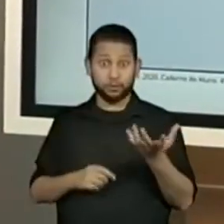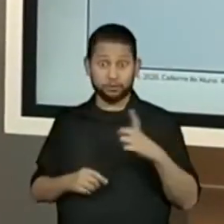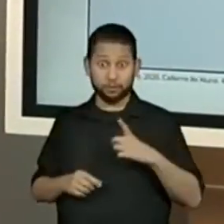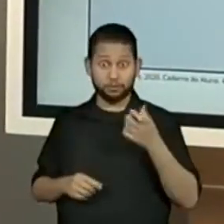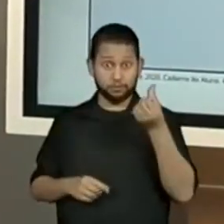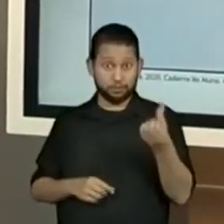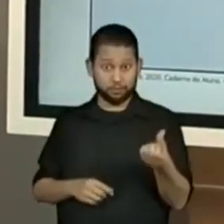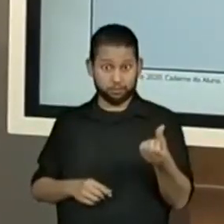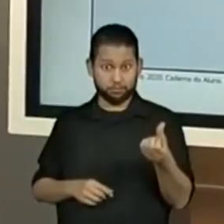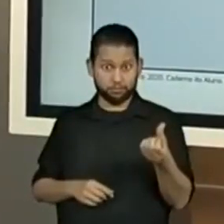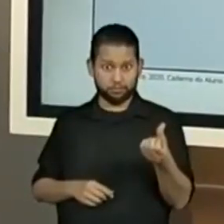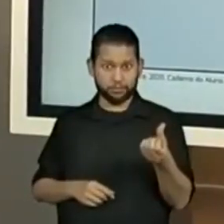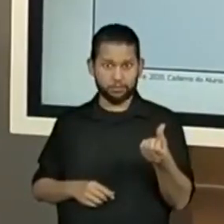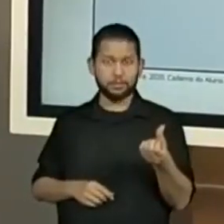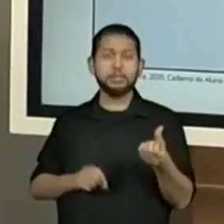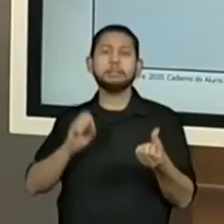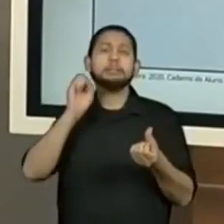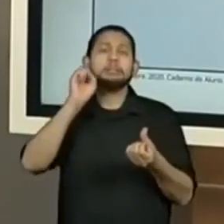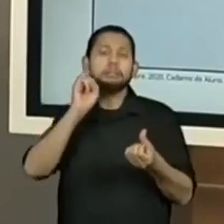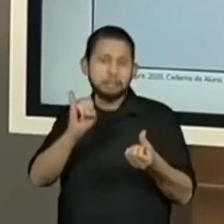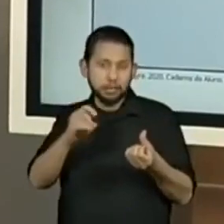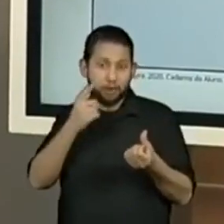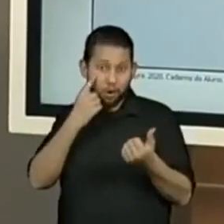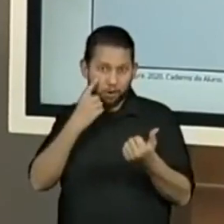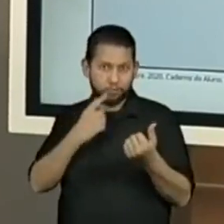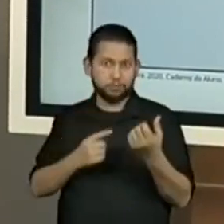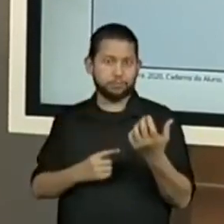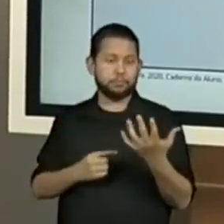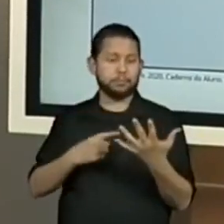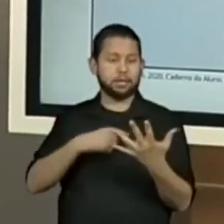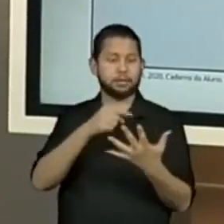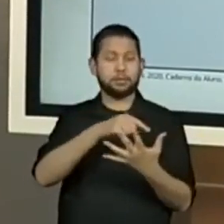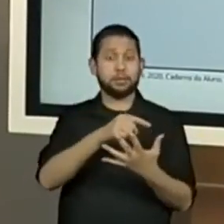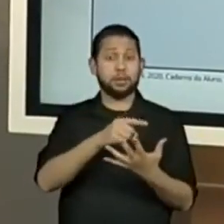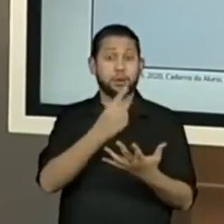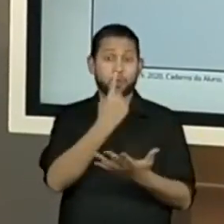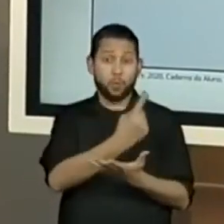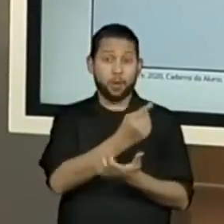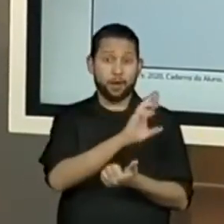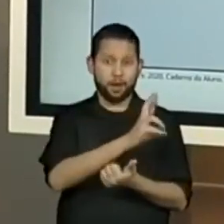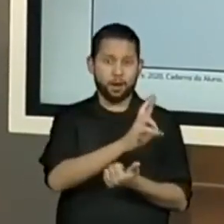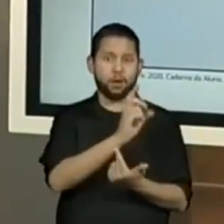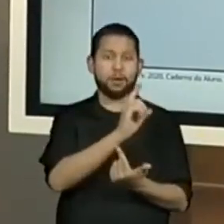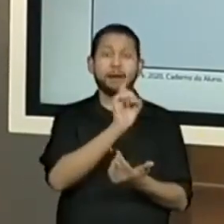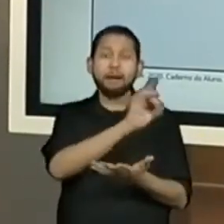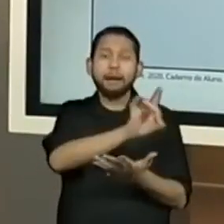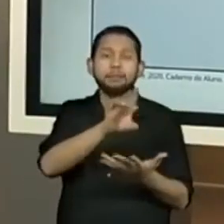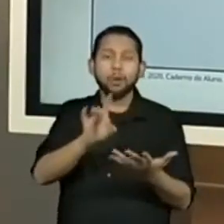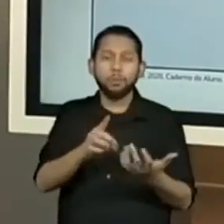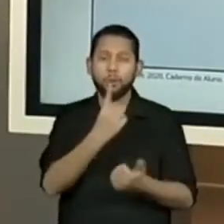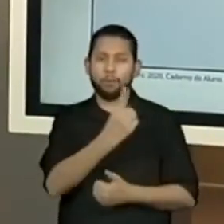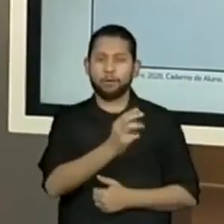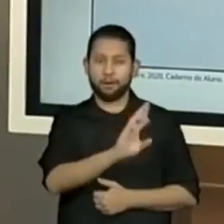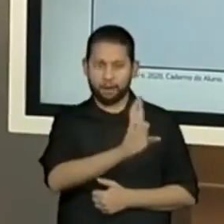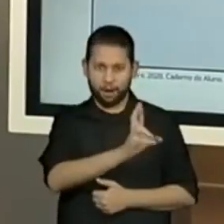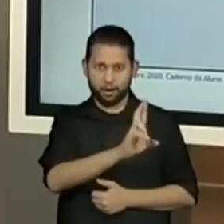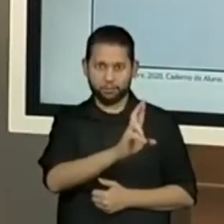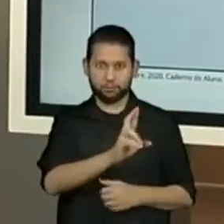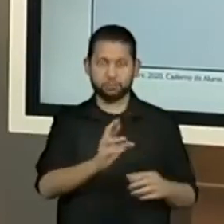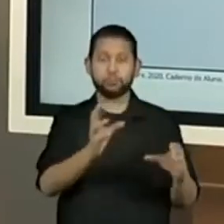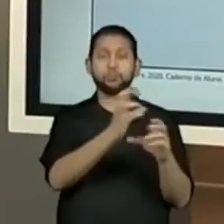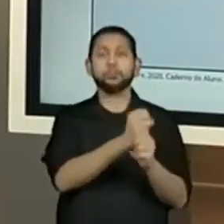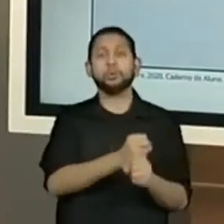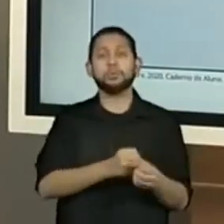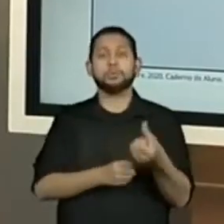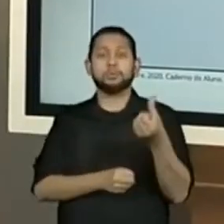maçãs. Se cada maçã custar R$,00, se cada maçã custasse R$,00,